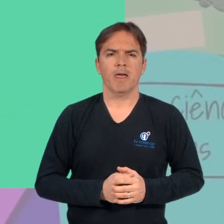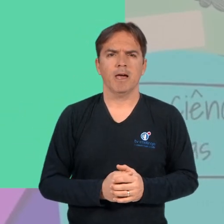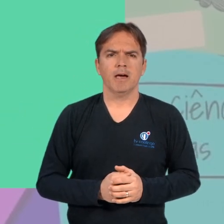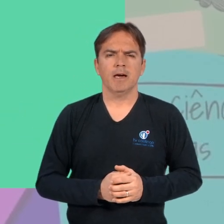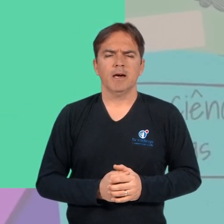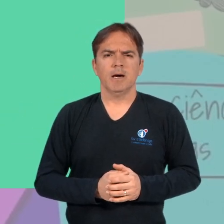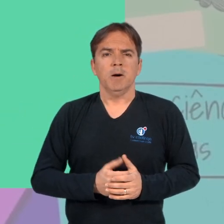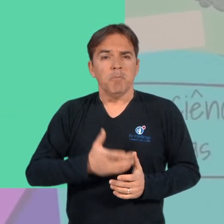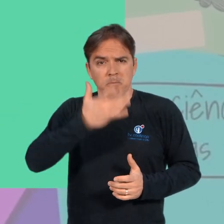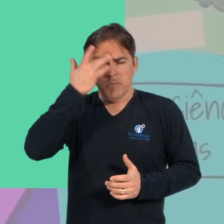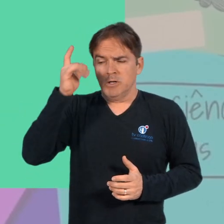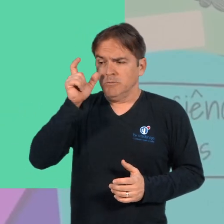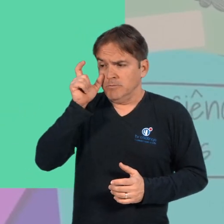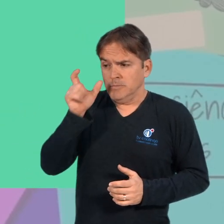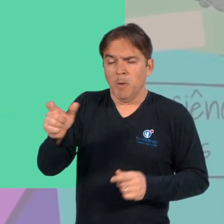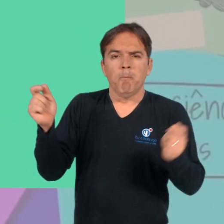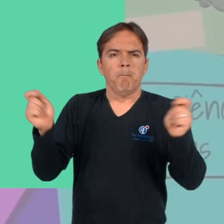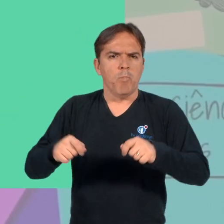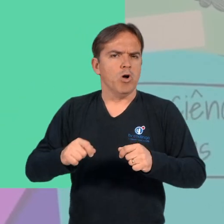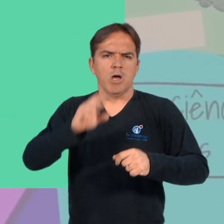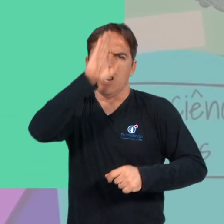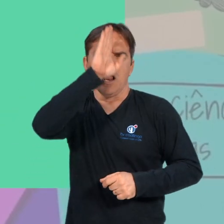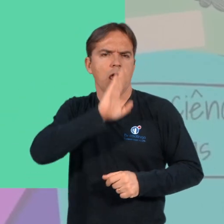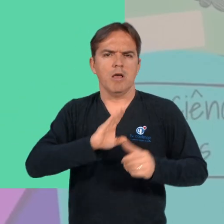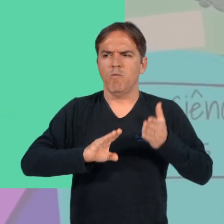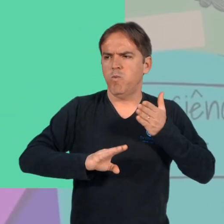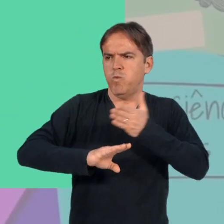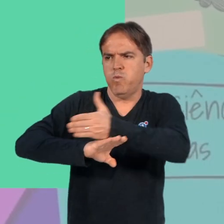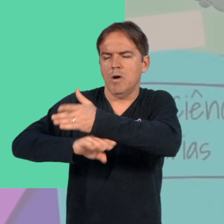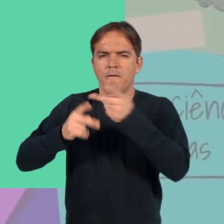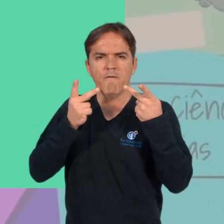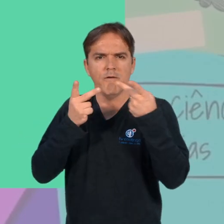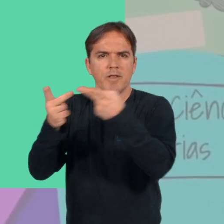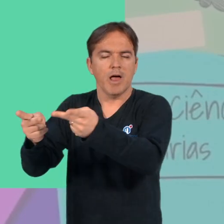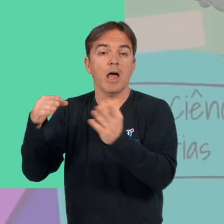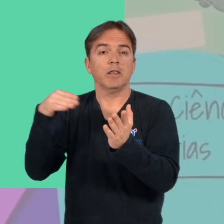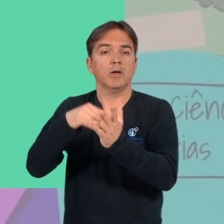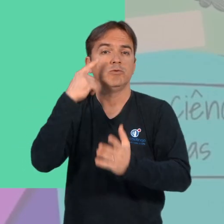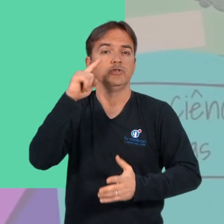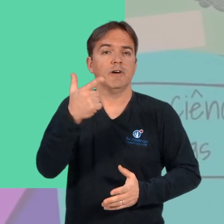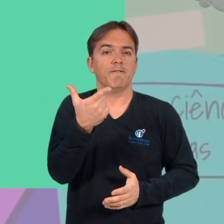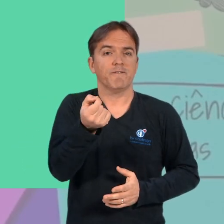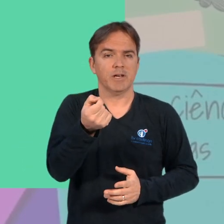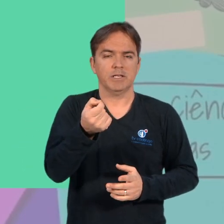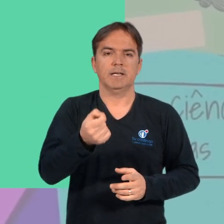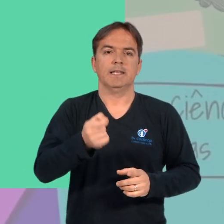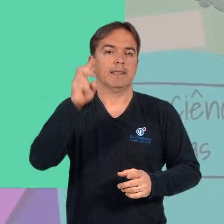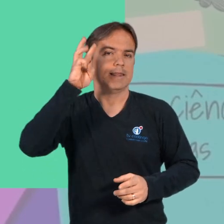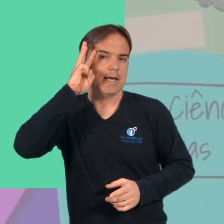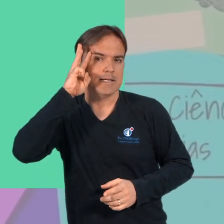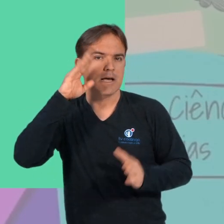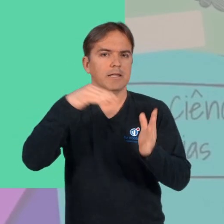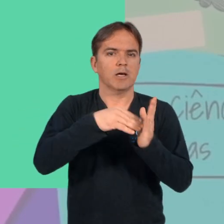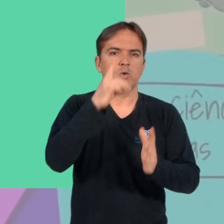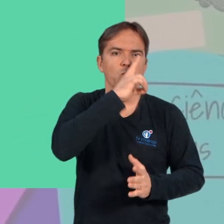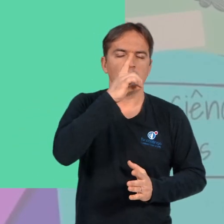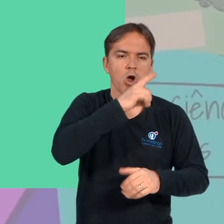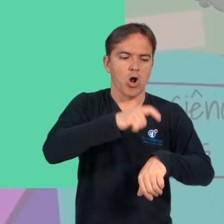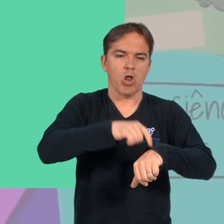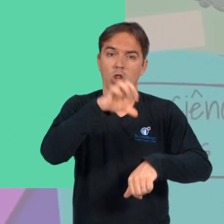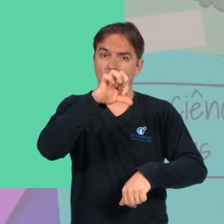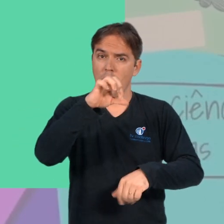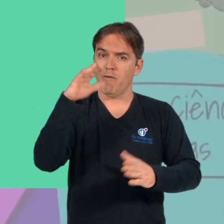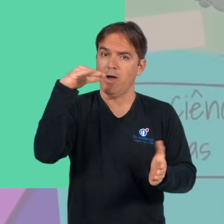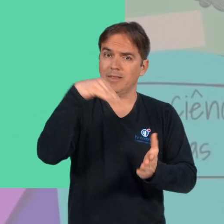interessados podem visitar a Mostra gratuitamente até o dia 20 deste mês, de terça a domingo, das 9 da manhã às